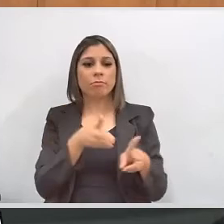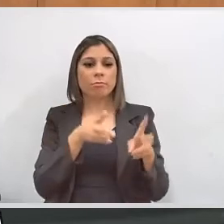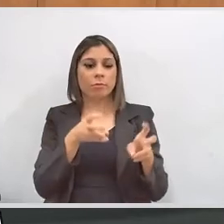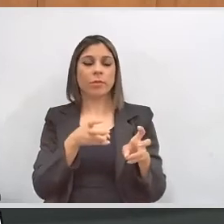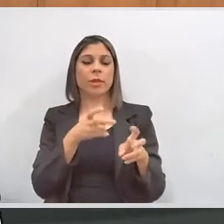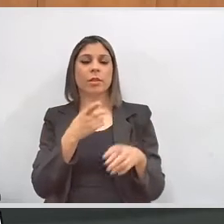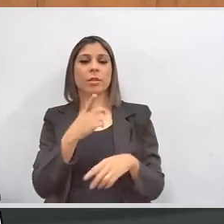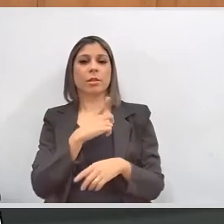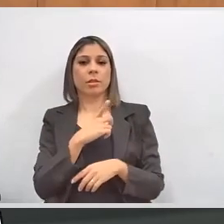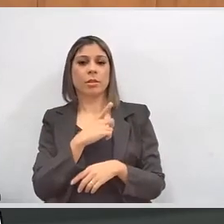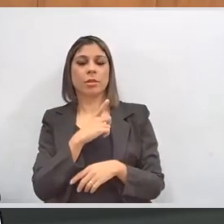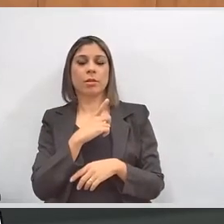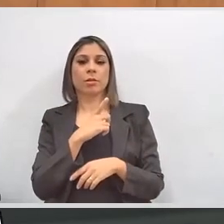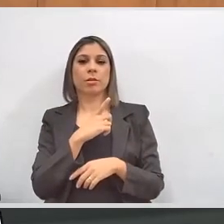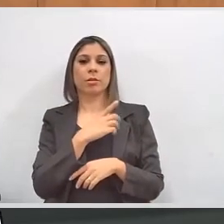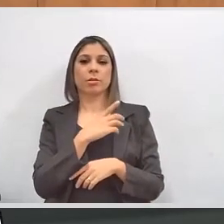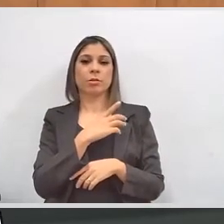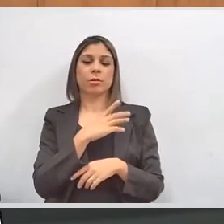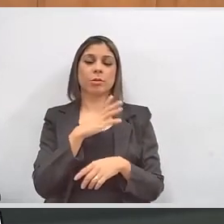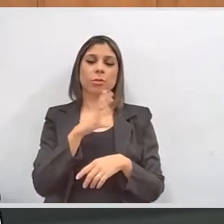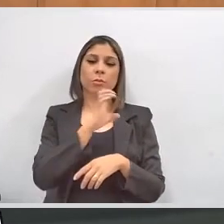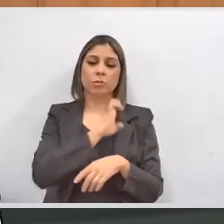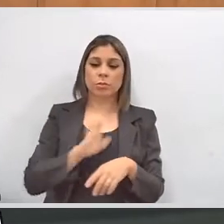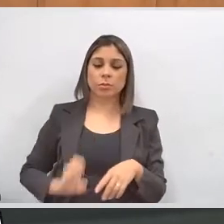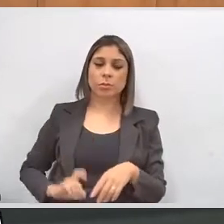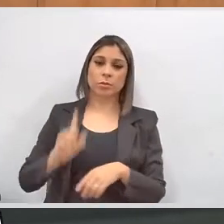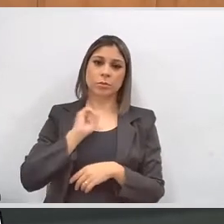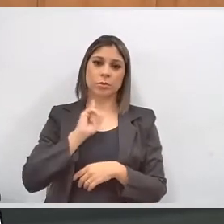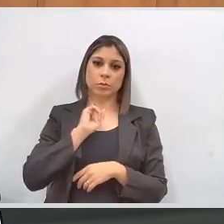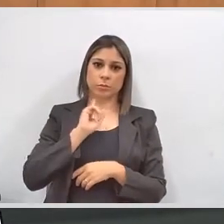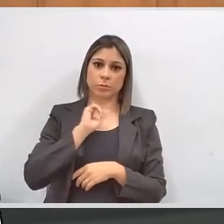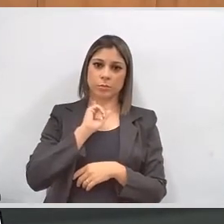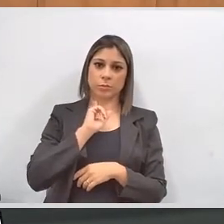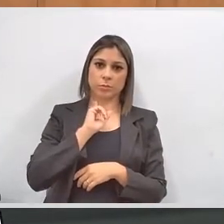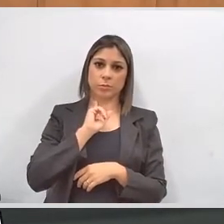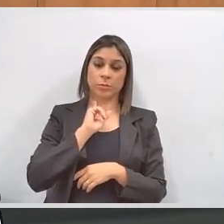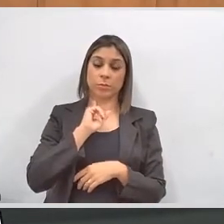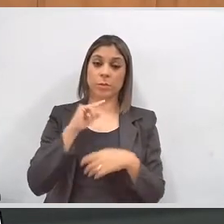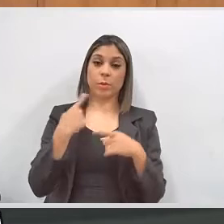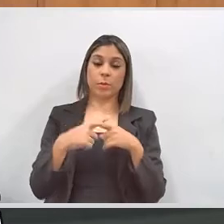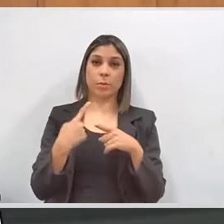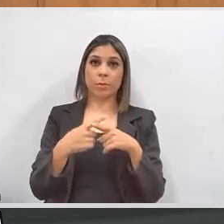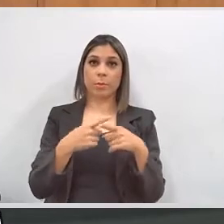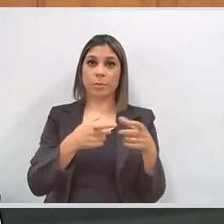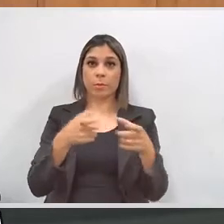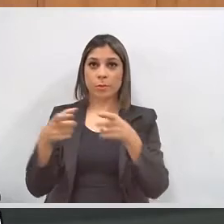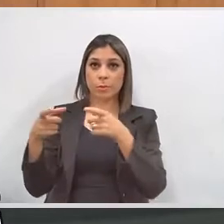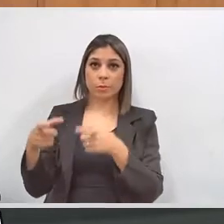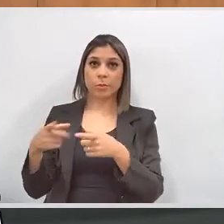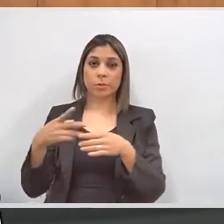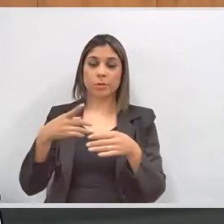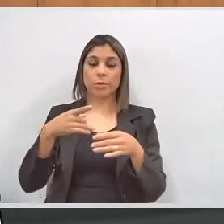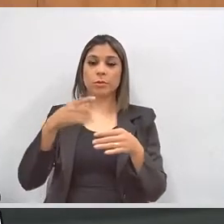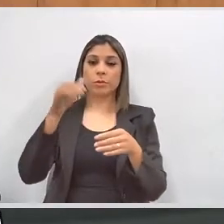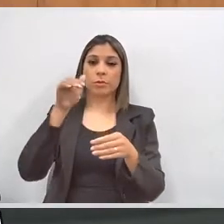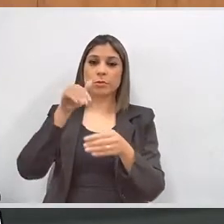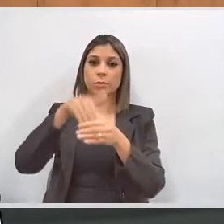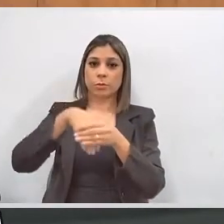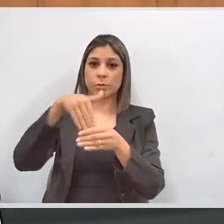órgãos também do Estado de Minas Gerais. Uma vez que os locais de votação,